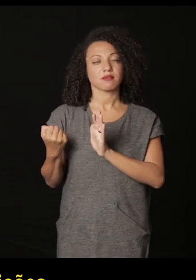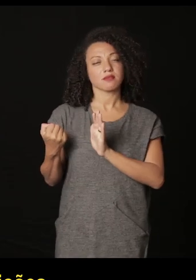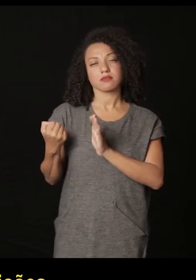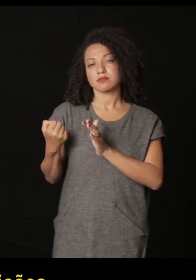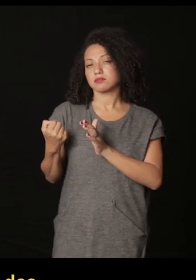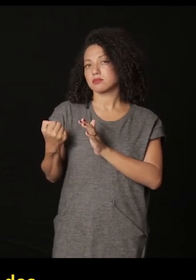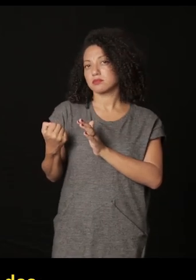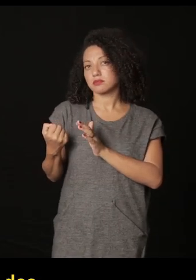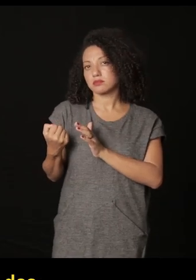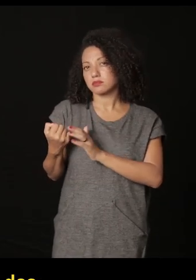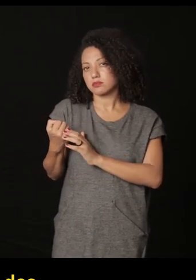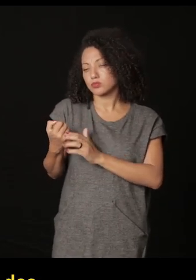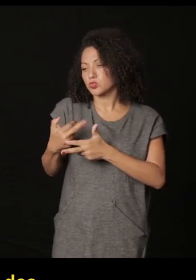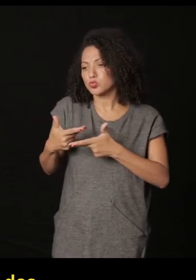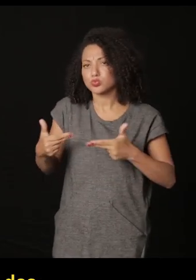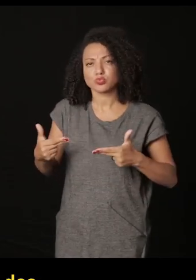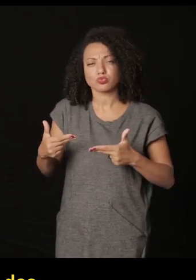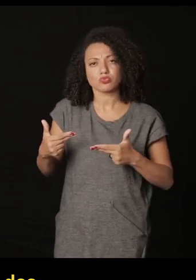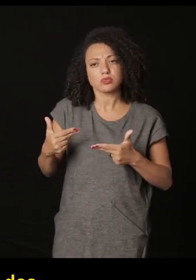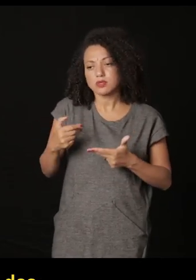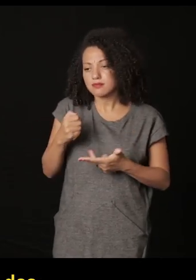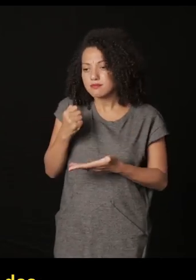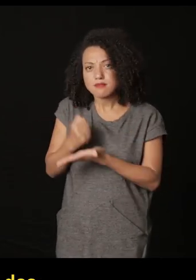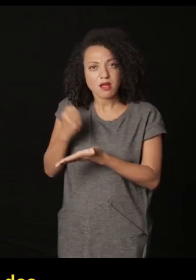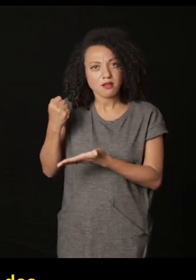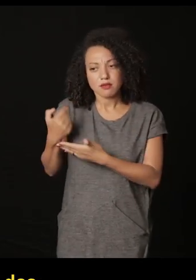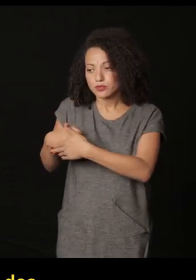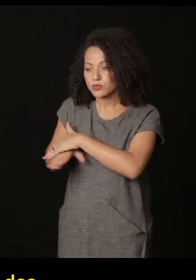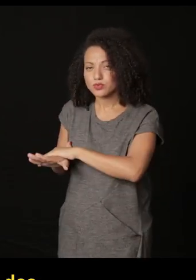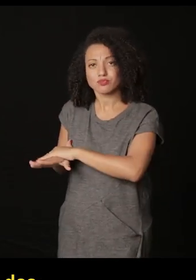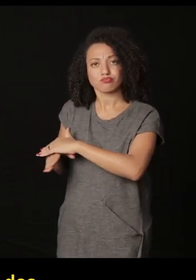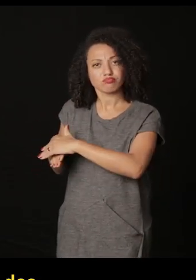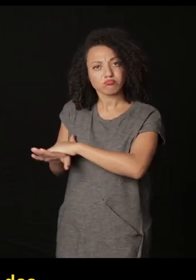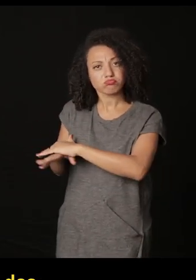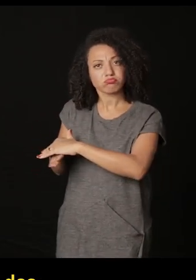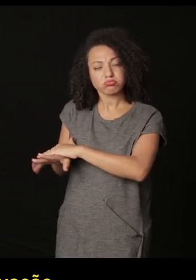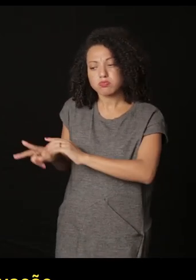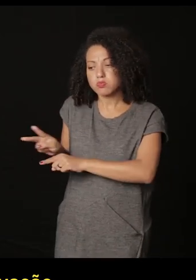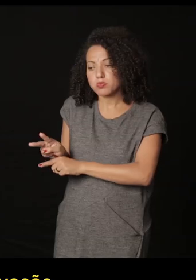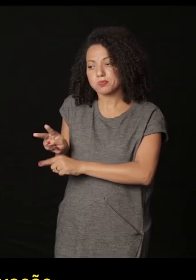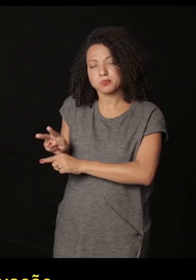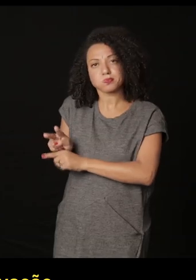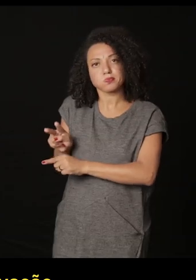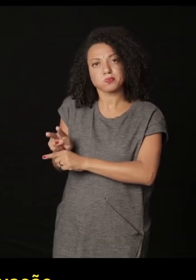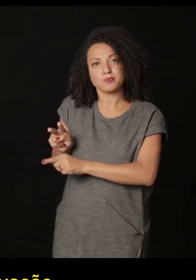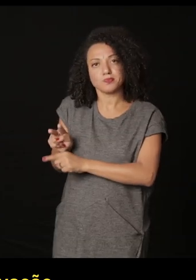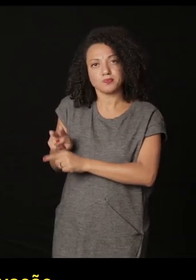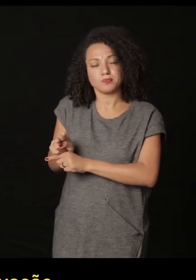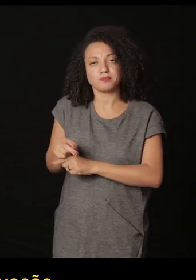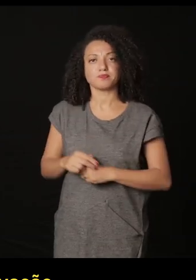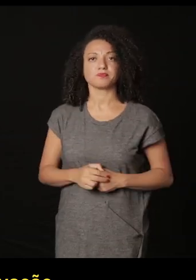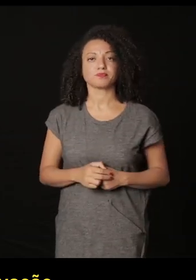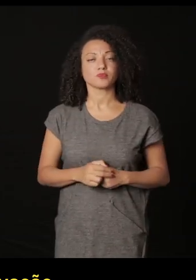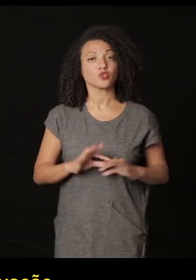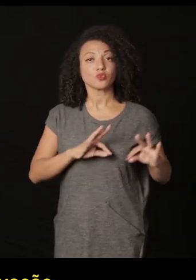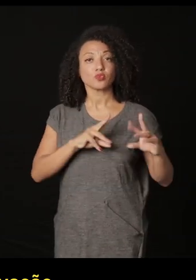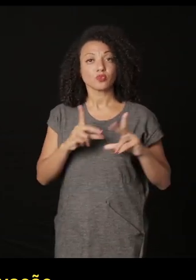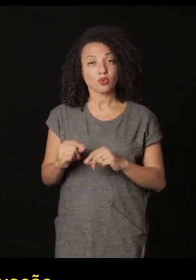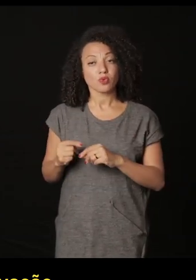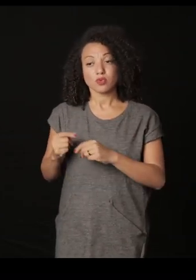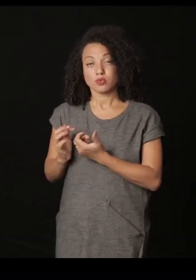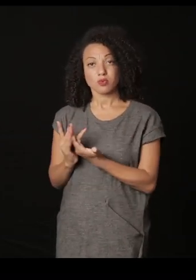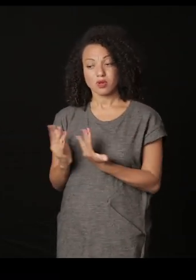impressões assim como a decodificação das inscrições e das marcas e o armazenamento e a preservação dessas